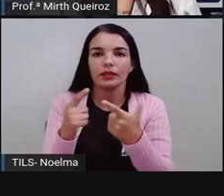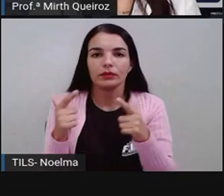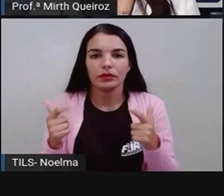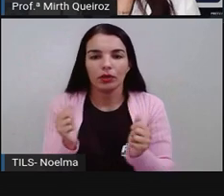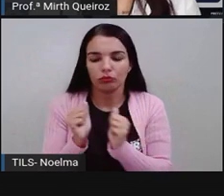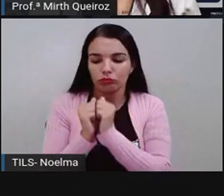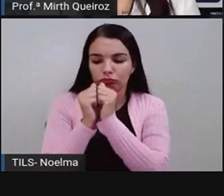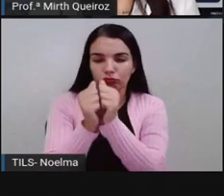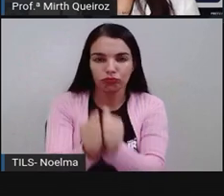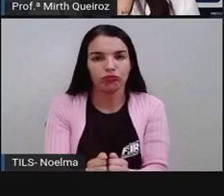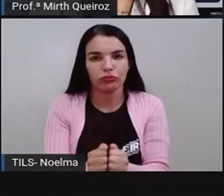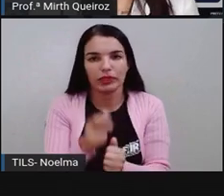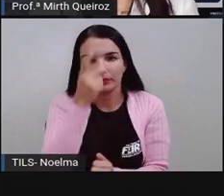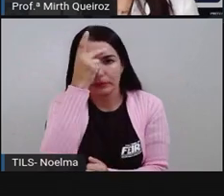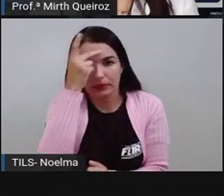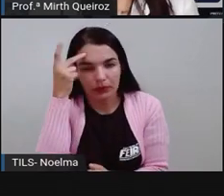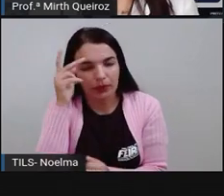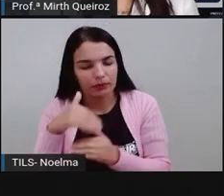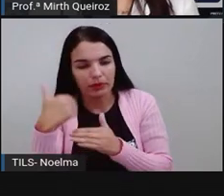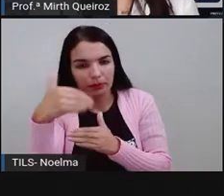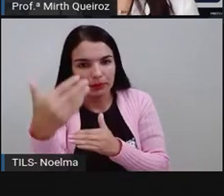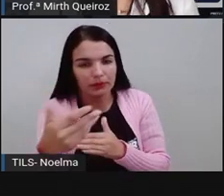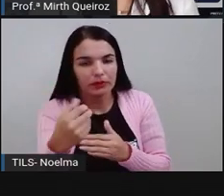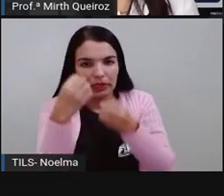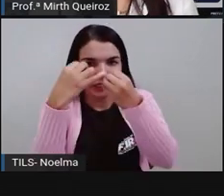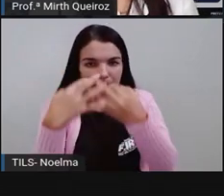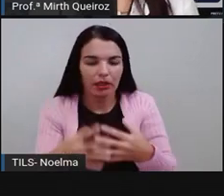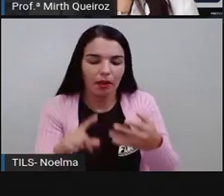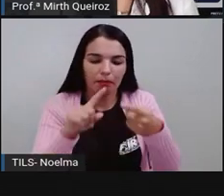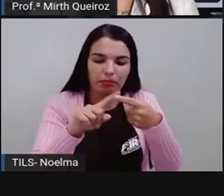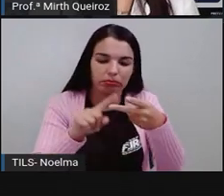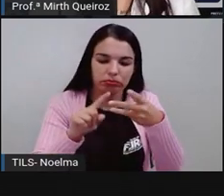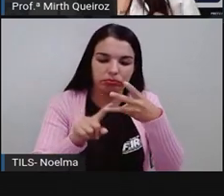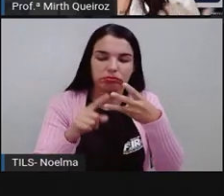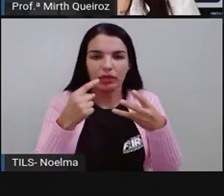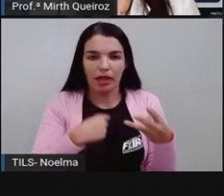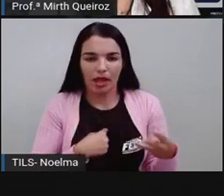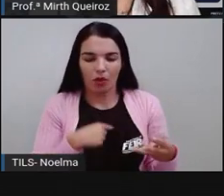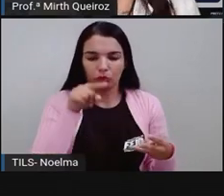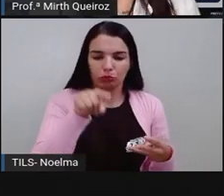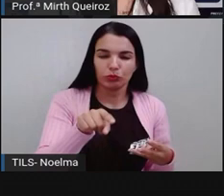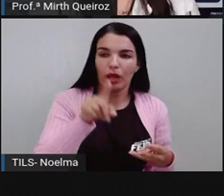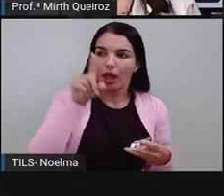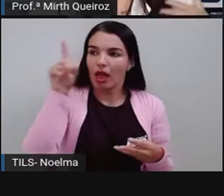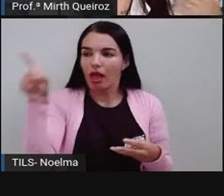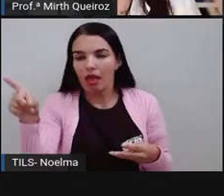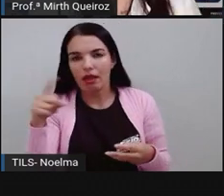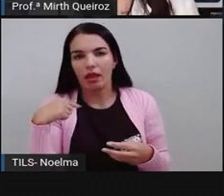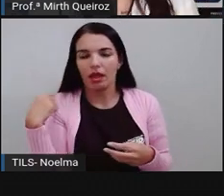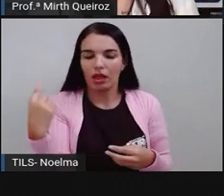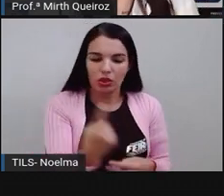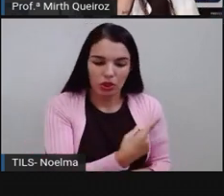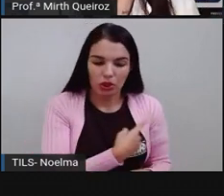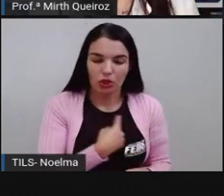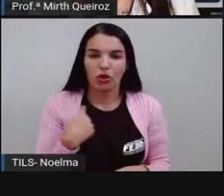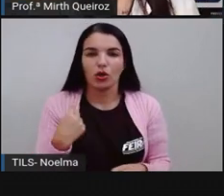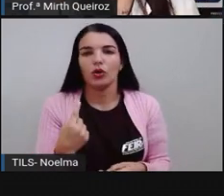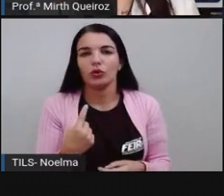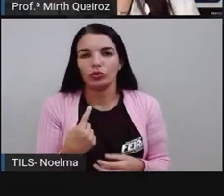acompanha ali com as pessoas, que a gente vai ver mais pra frente quem são essas pessoas. Eu, tu, ele, ela,